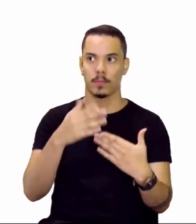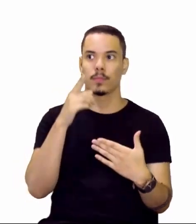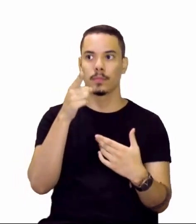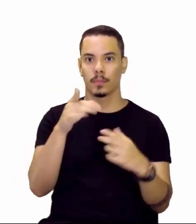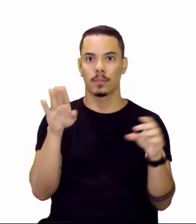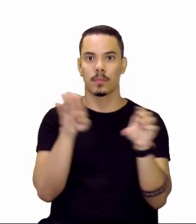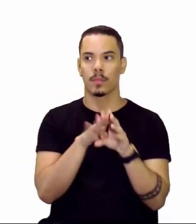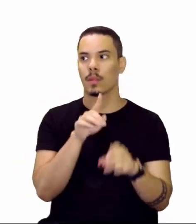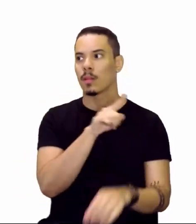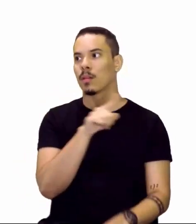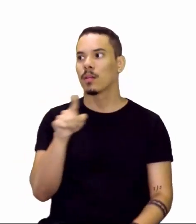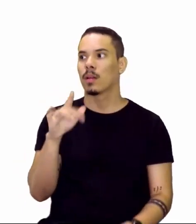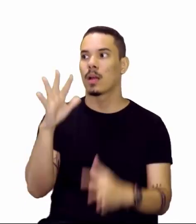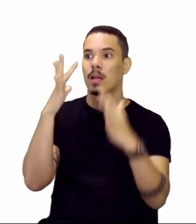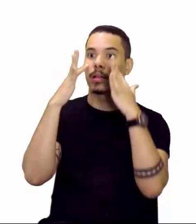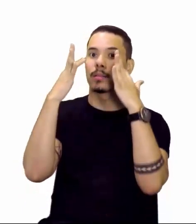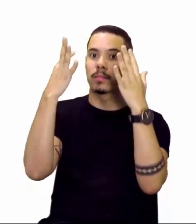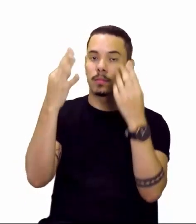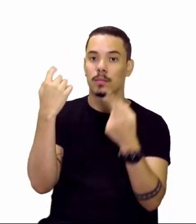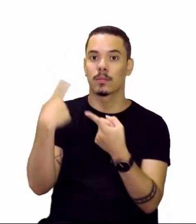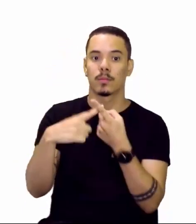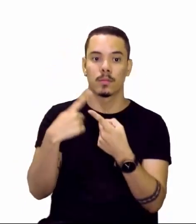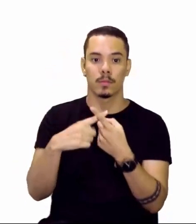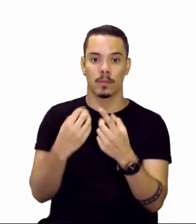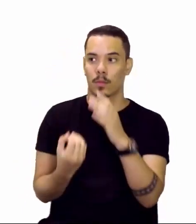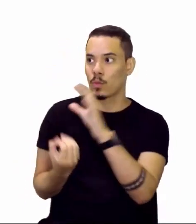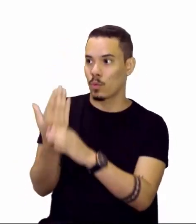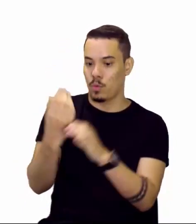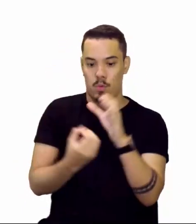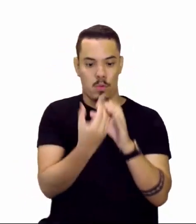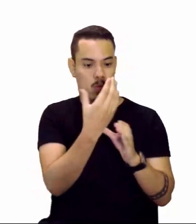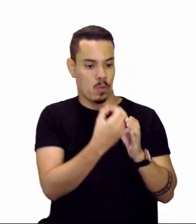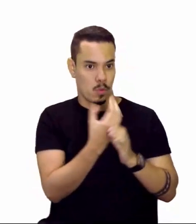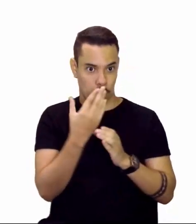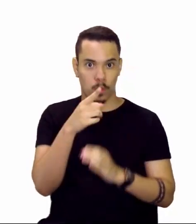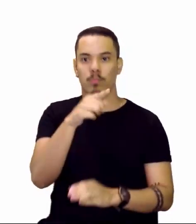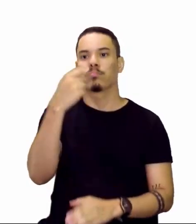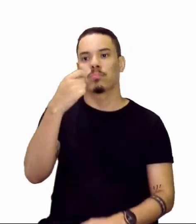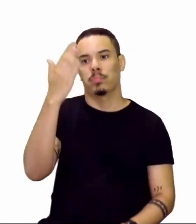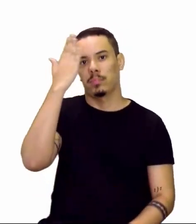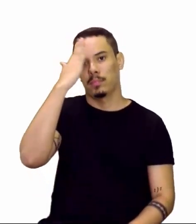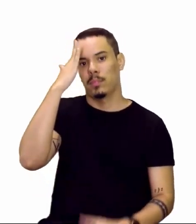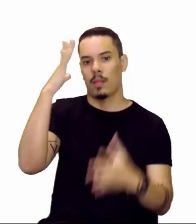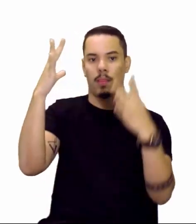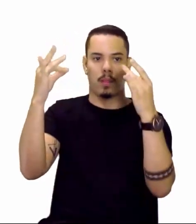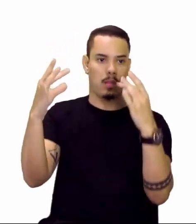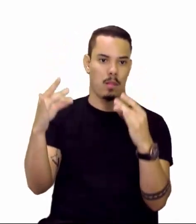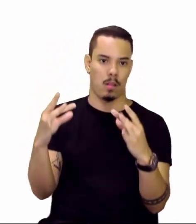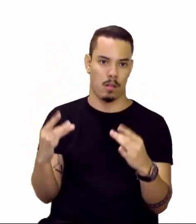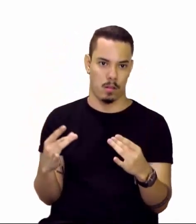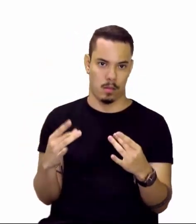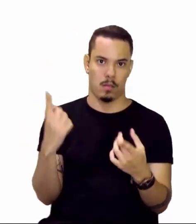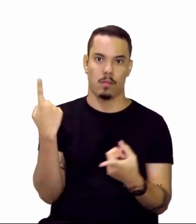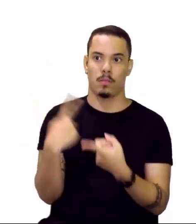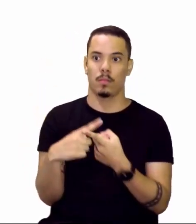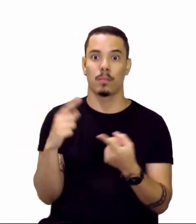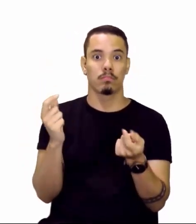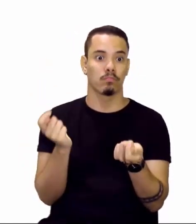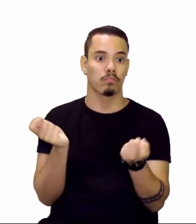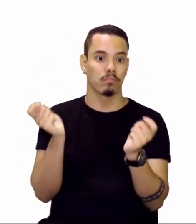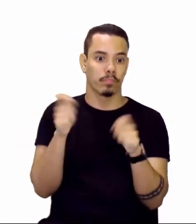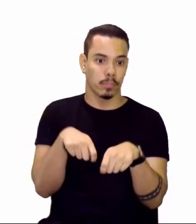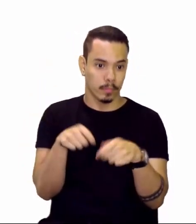você fique ligado porque na formação dos compostos, você precisa saber desse detalhe. Pois é, porque pode